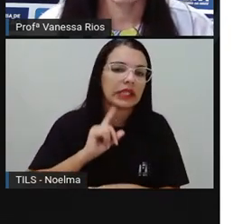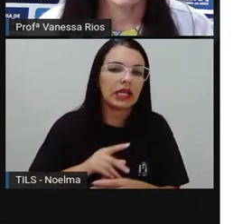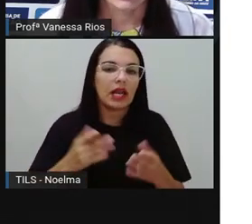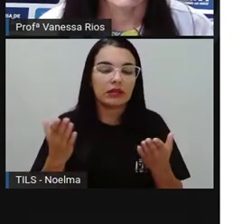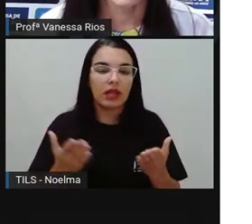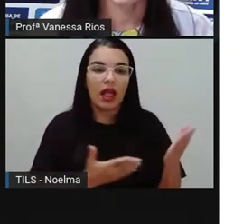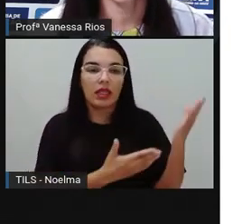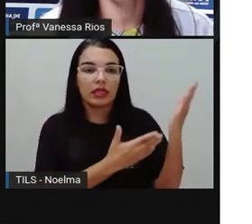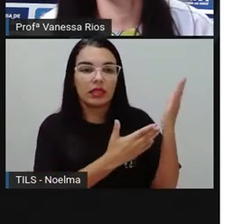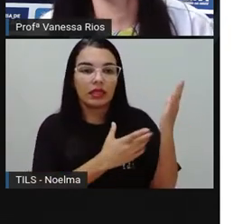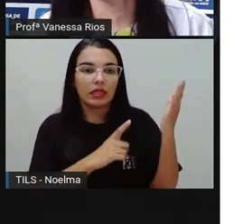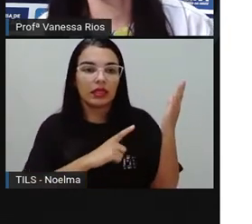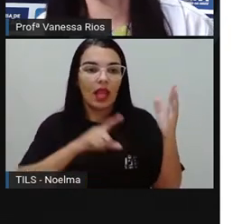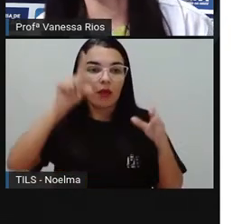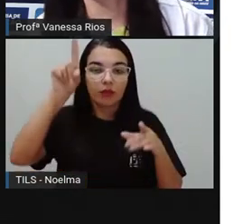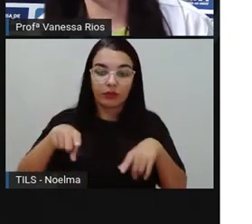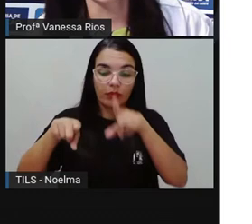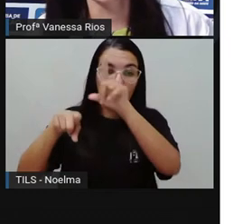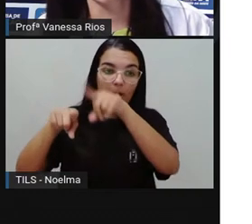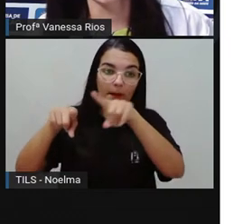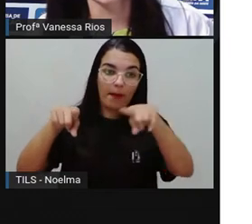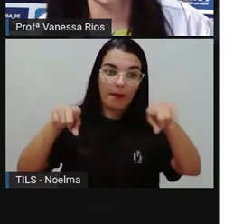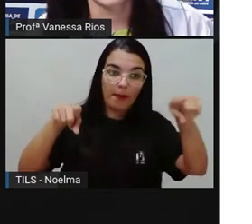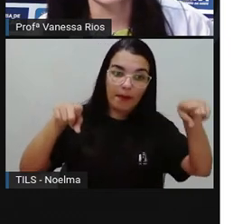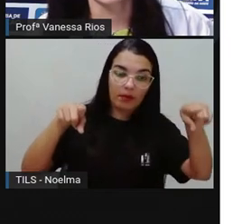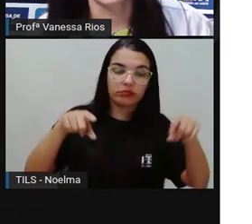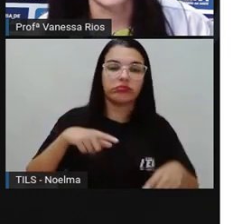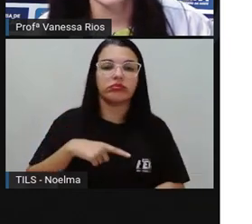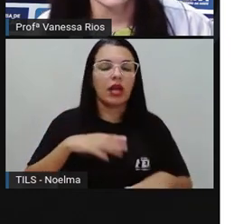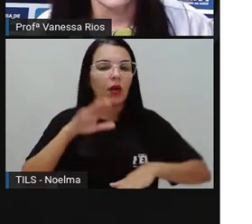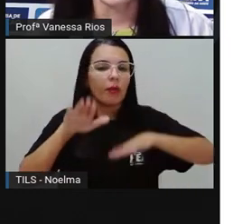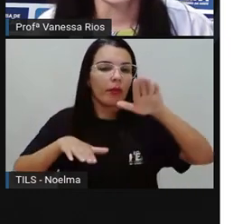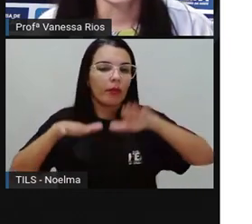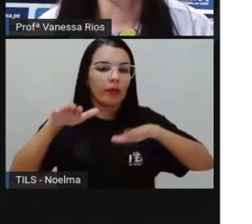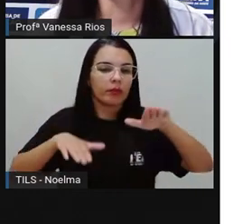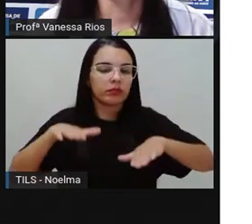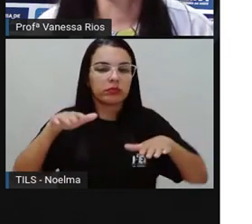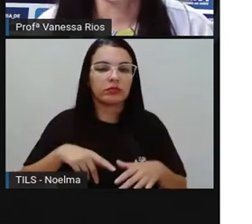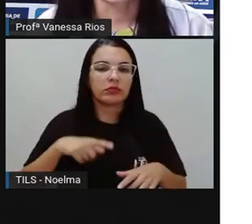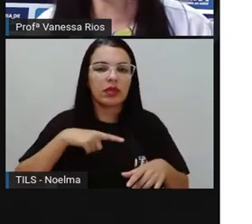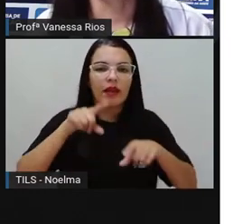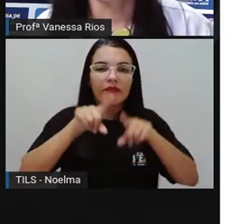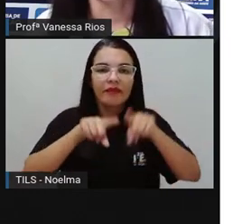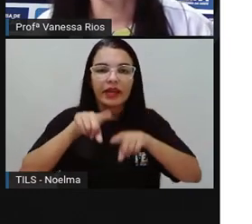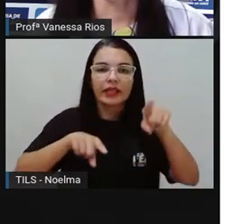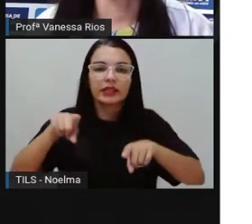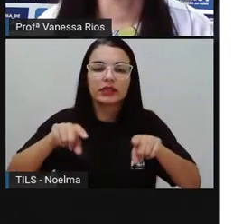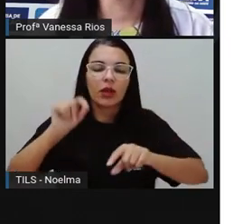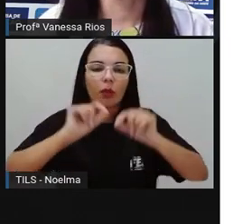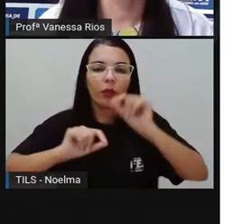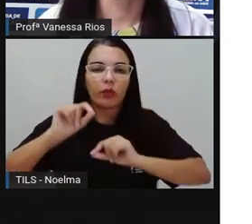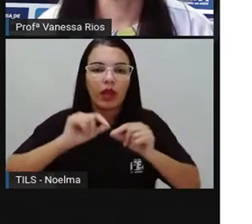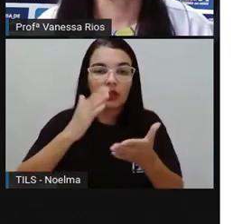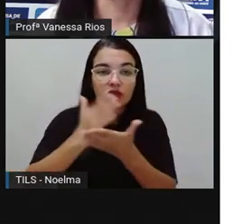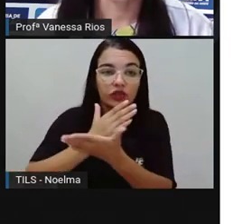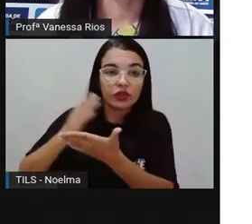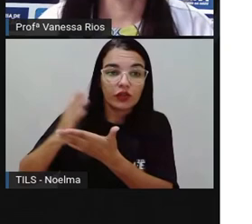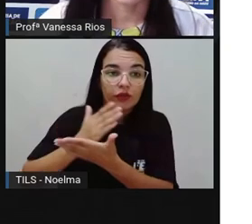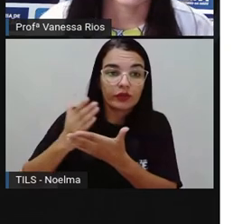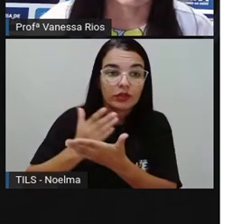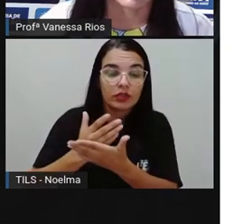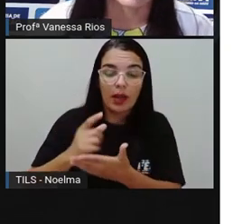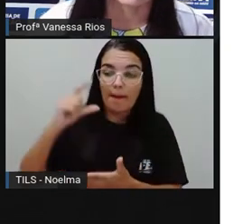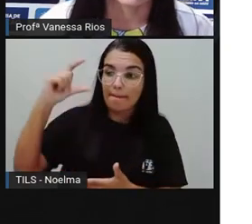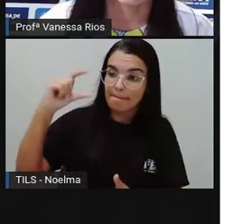gráfico aí nos mostrando essa variação de temperatura. A variação de temperatura, ela está dividida em temperatura